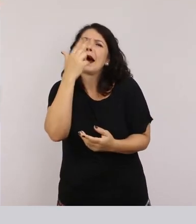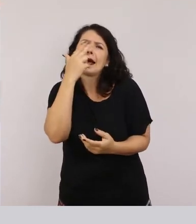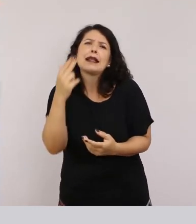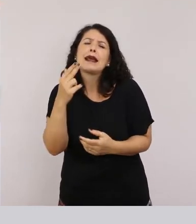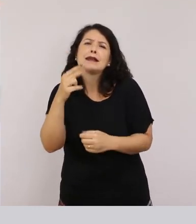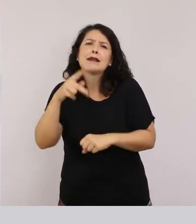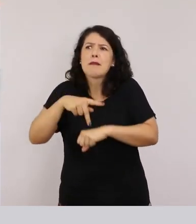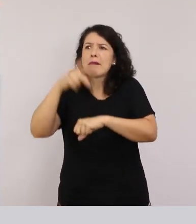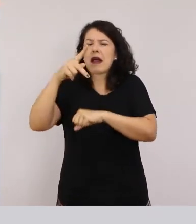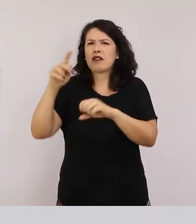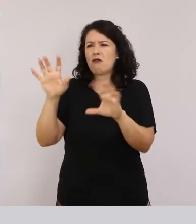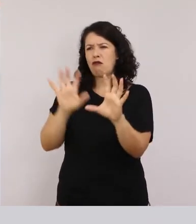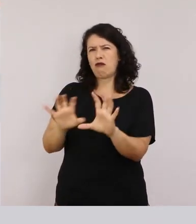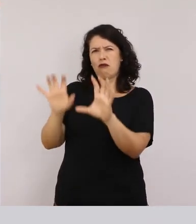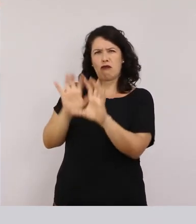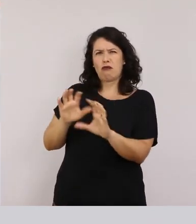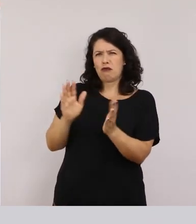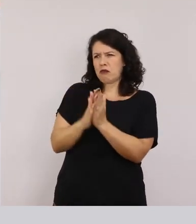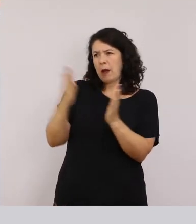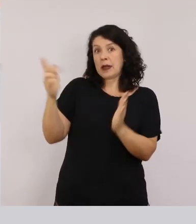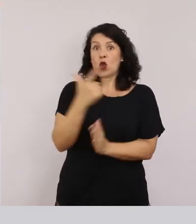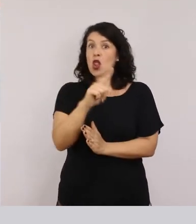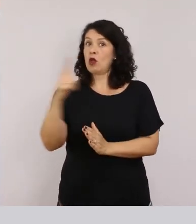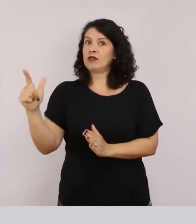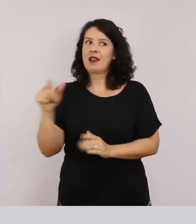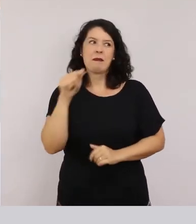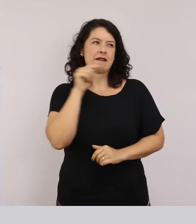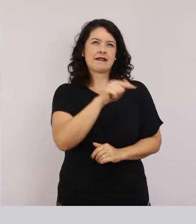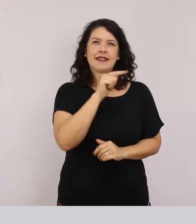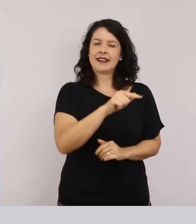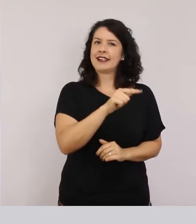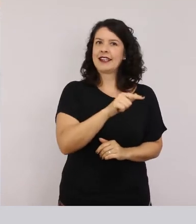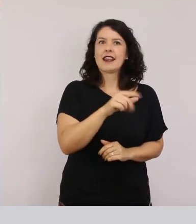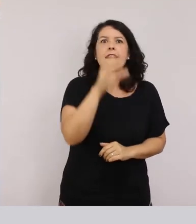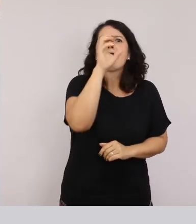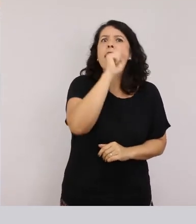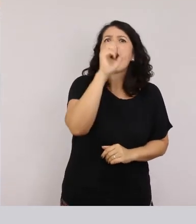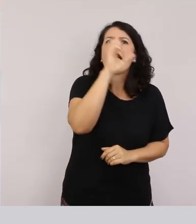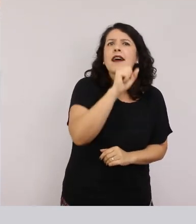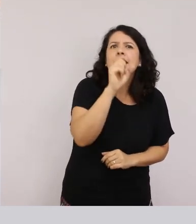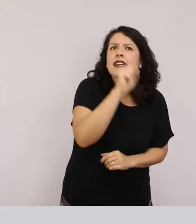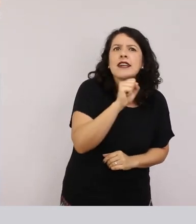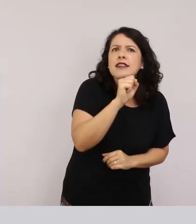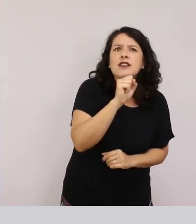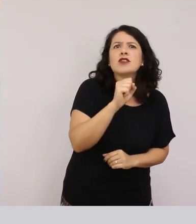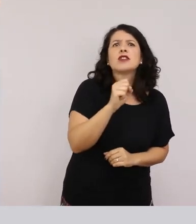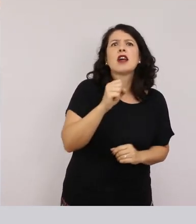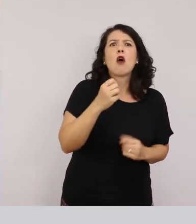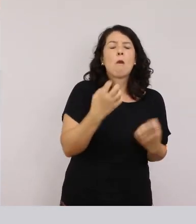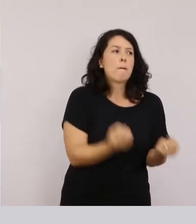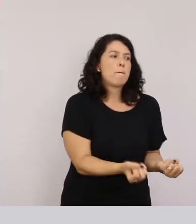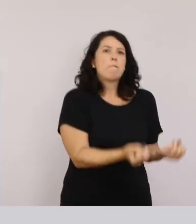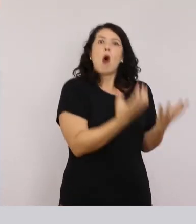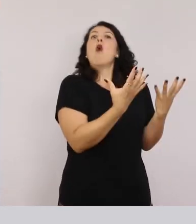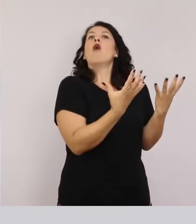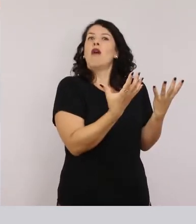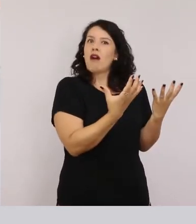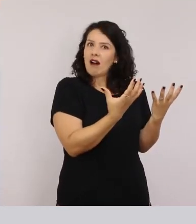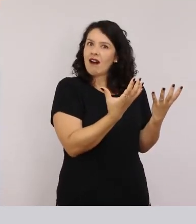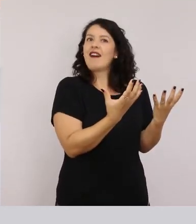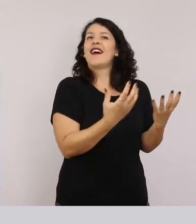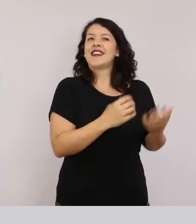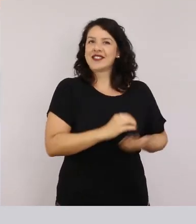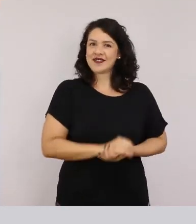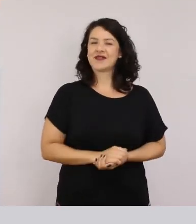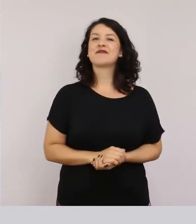Mas a de Valauri não, era esse laranja grafitado que deixaria uma cozinha bem animada, não é